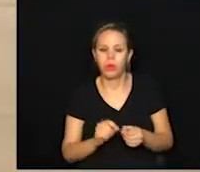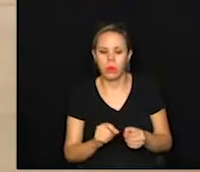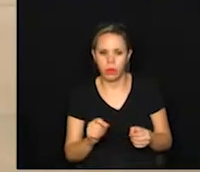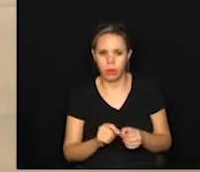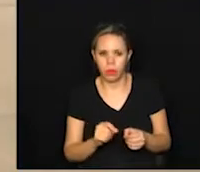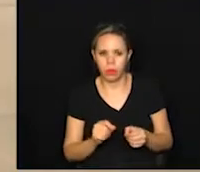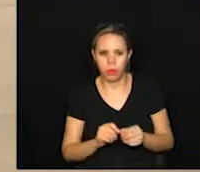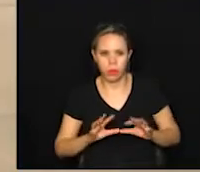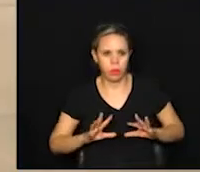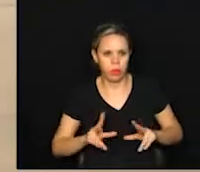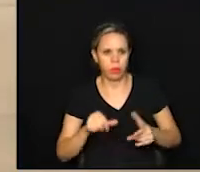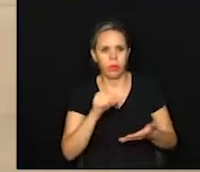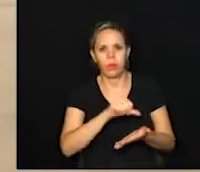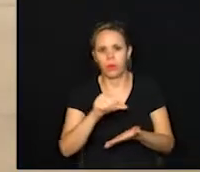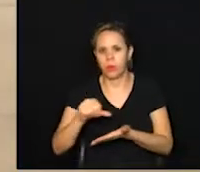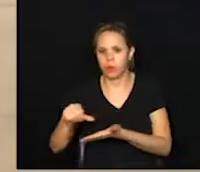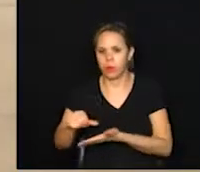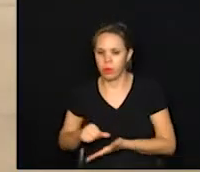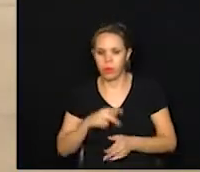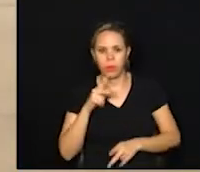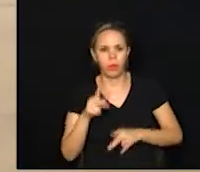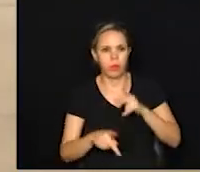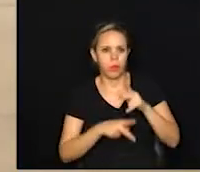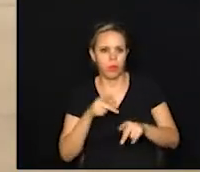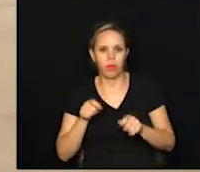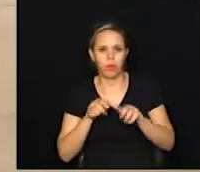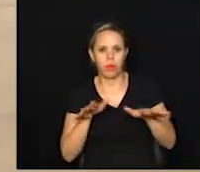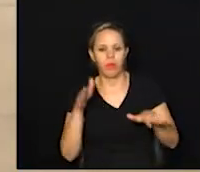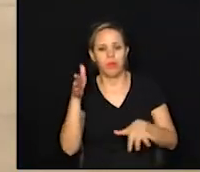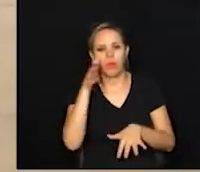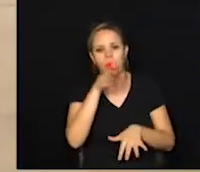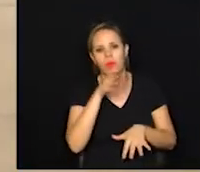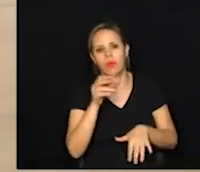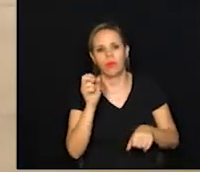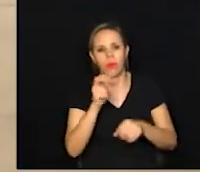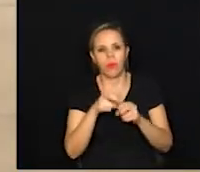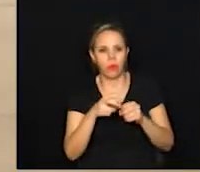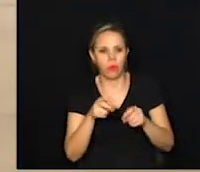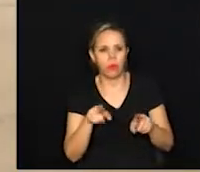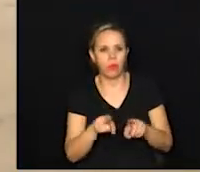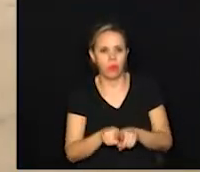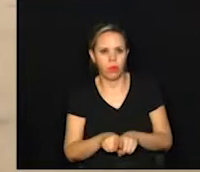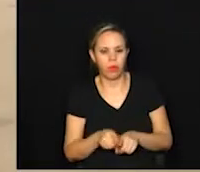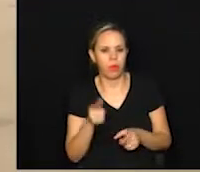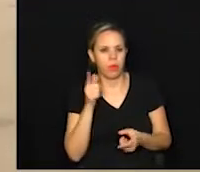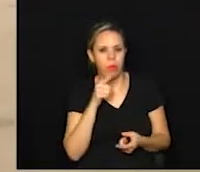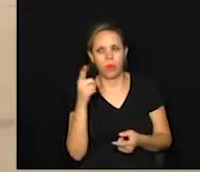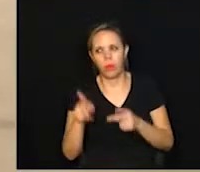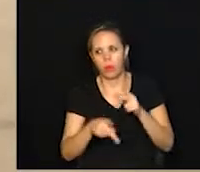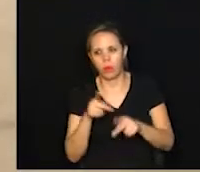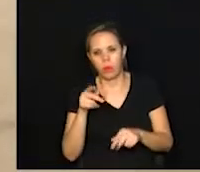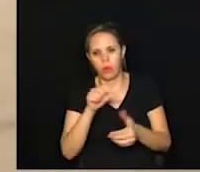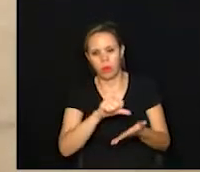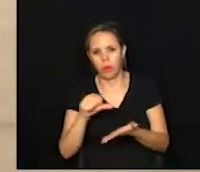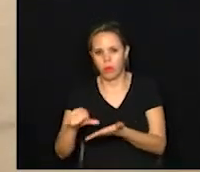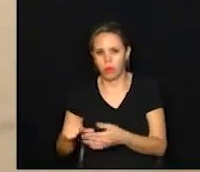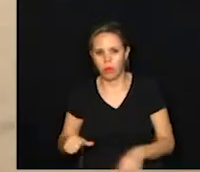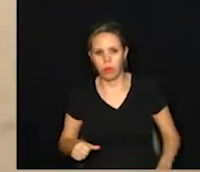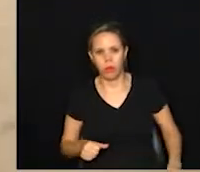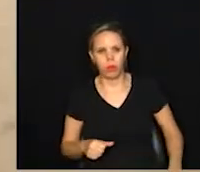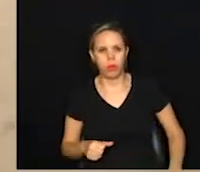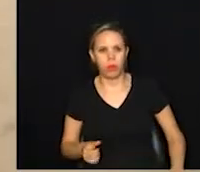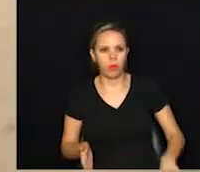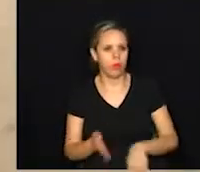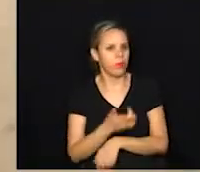em todas as regiões, porque se as pessoas circulam, então esse vírus pode estar circulando, alcançando outras regiões que antes ele não estava